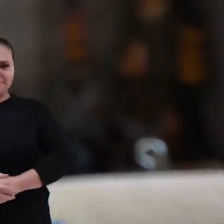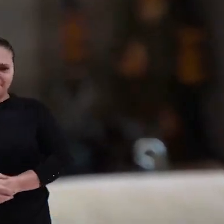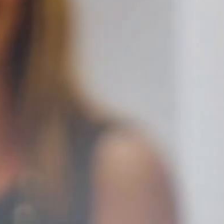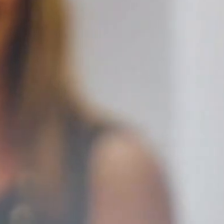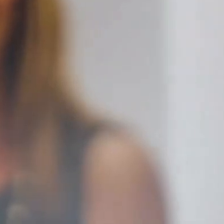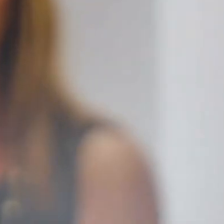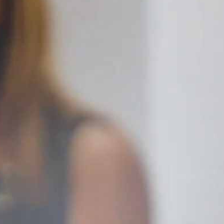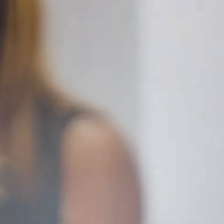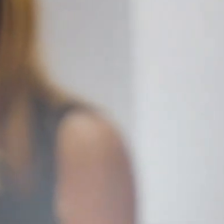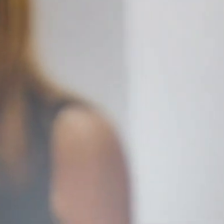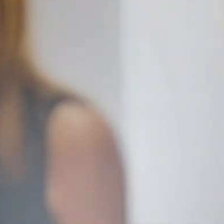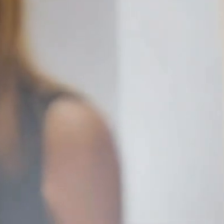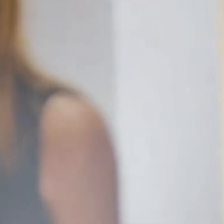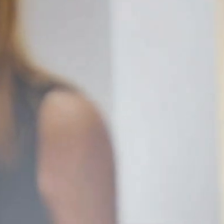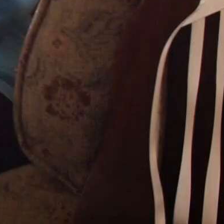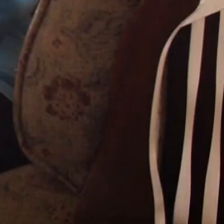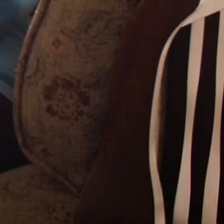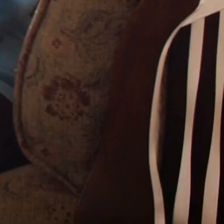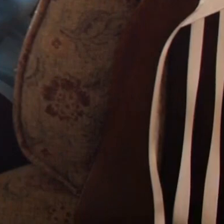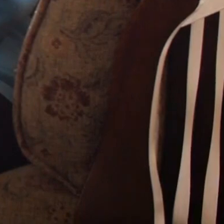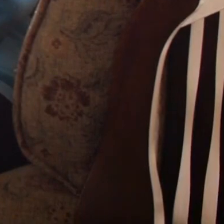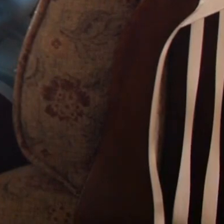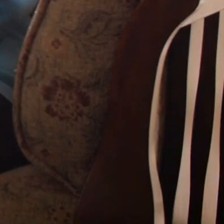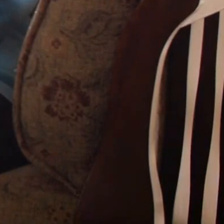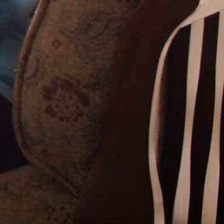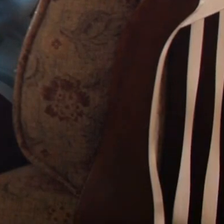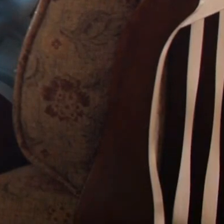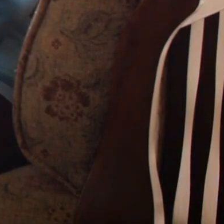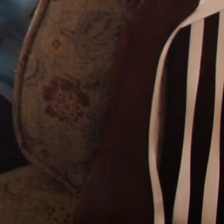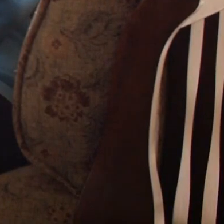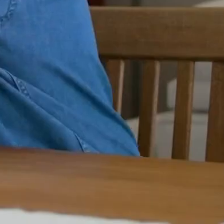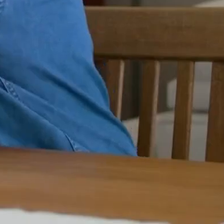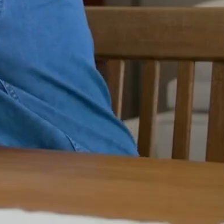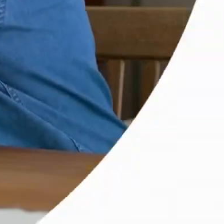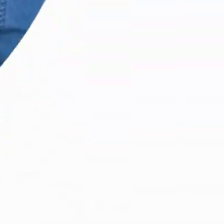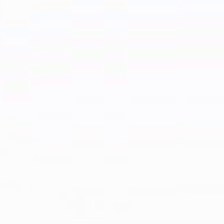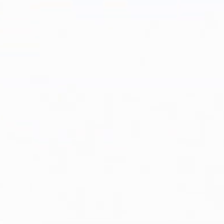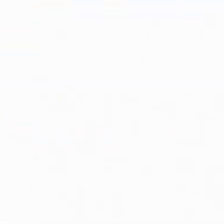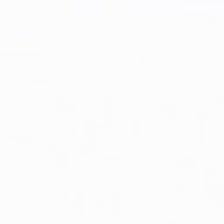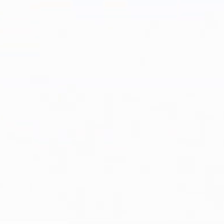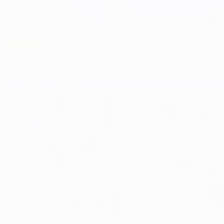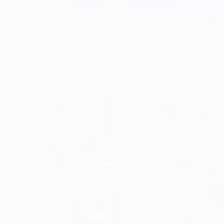tenho muito orgulho dele e de todos os meus filhos